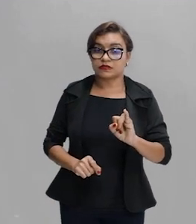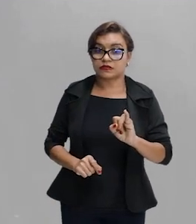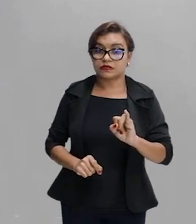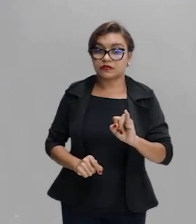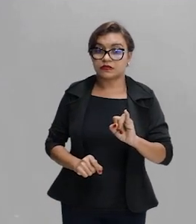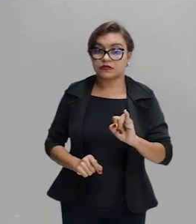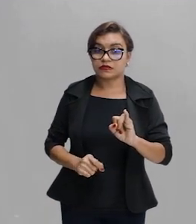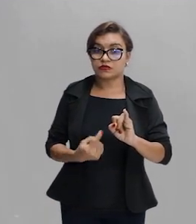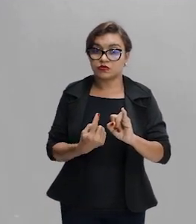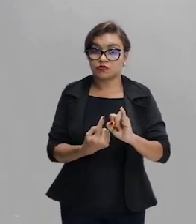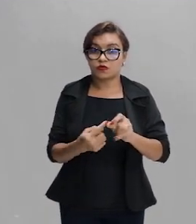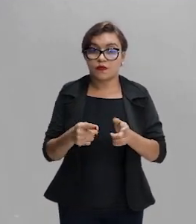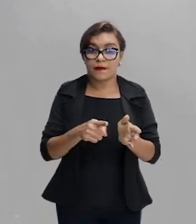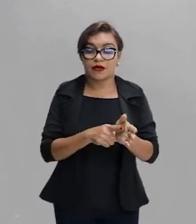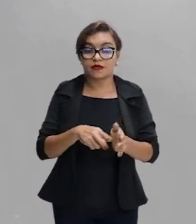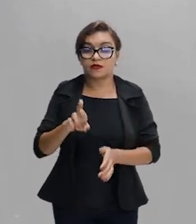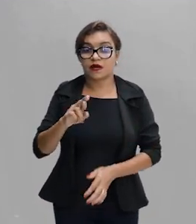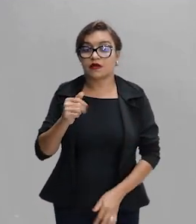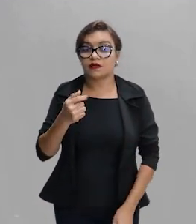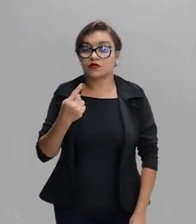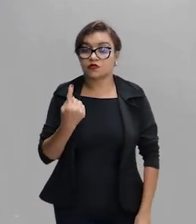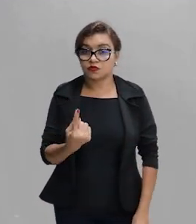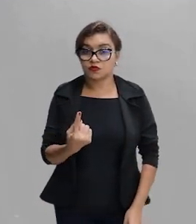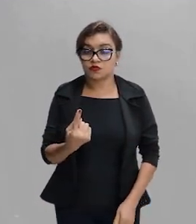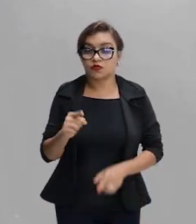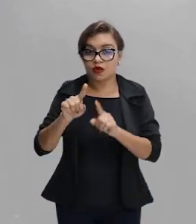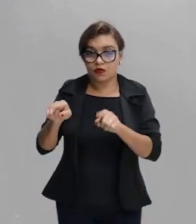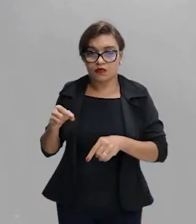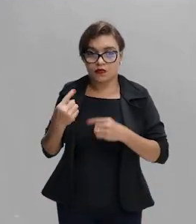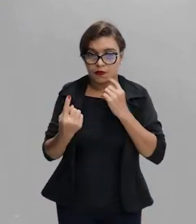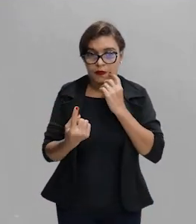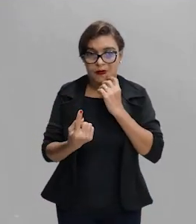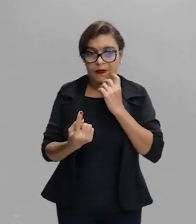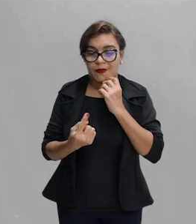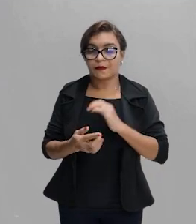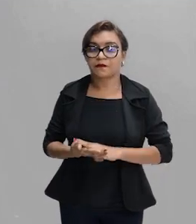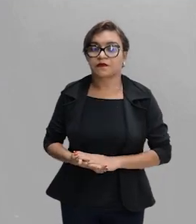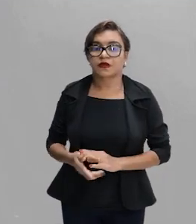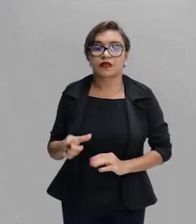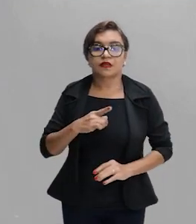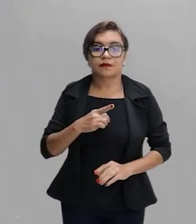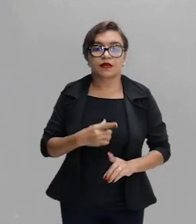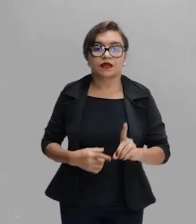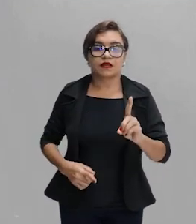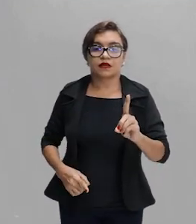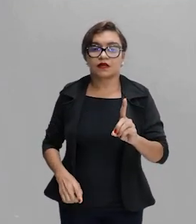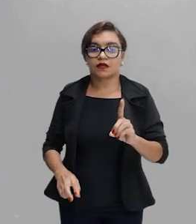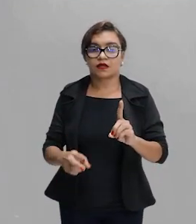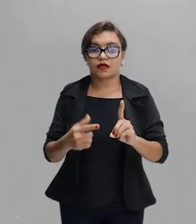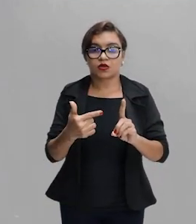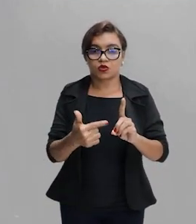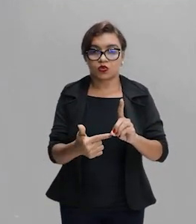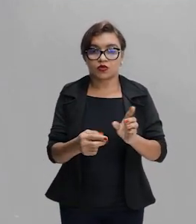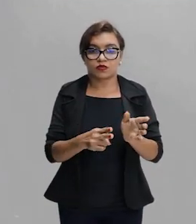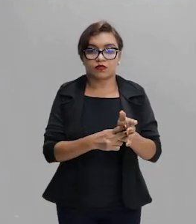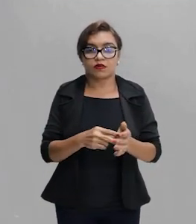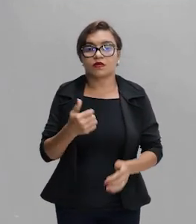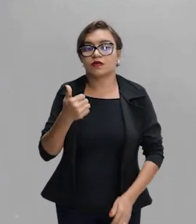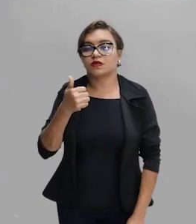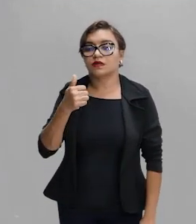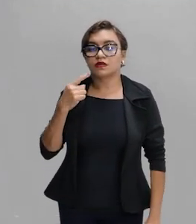raio menos o ângulo refratado 1 e o d2 vai ser o ângulo de incidência 2 menos o raio refratado 2 né?